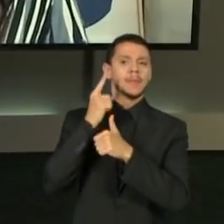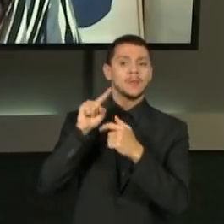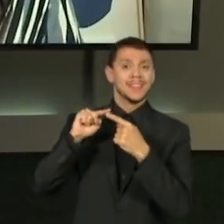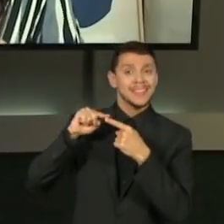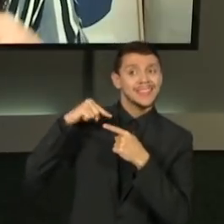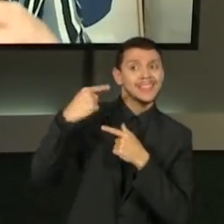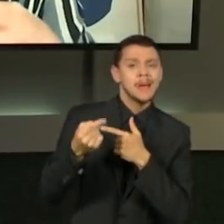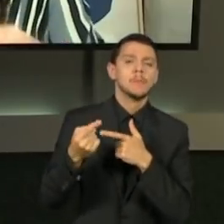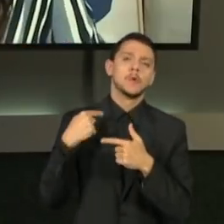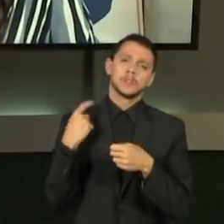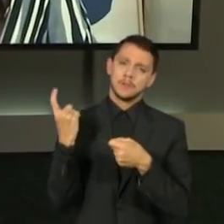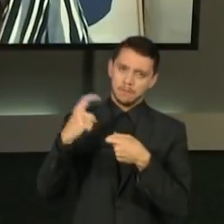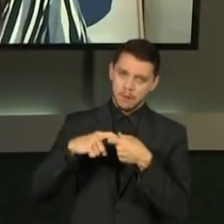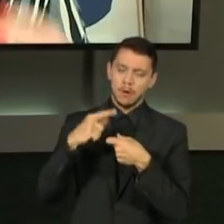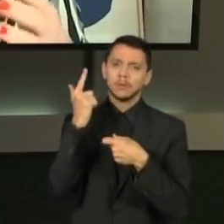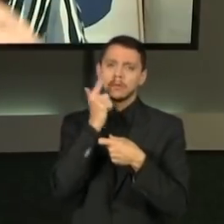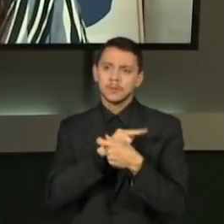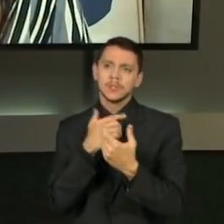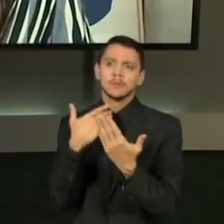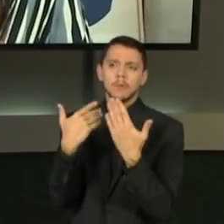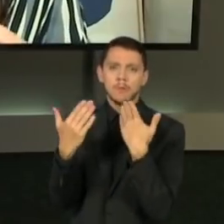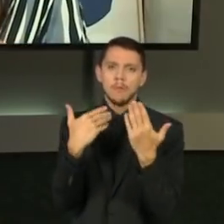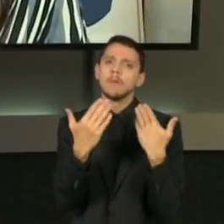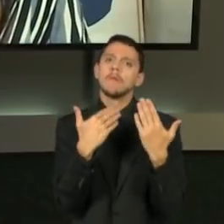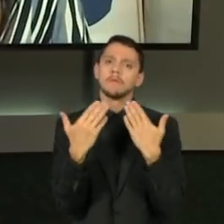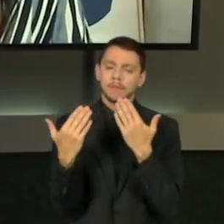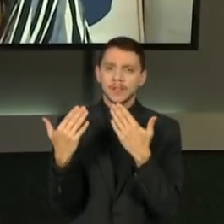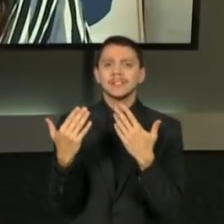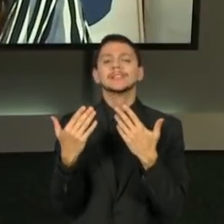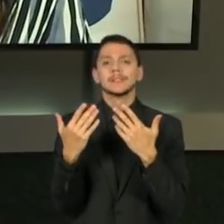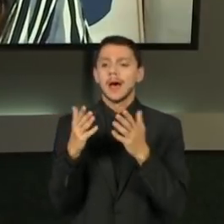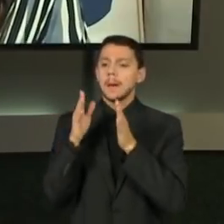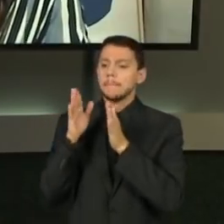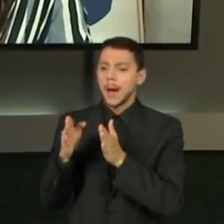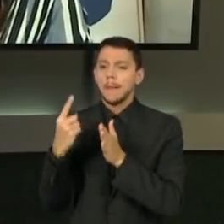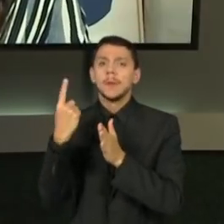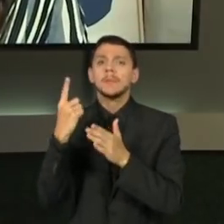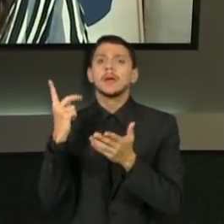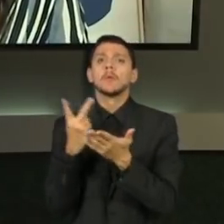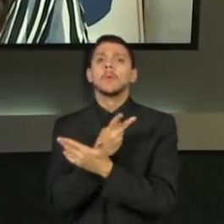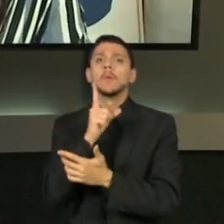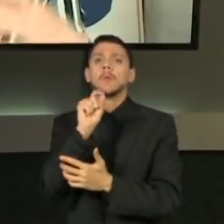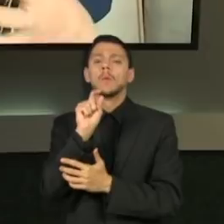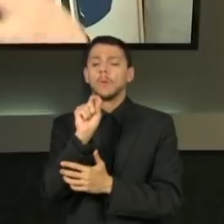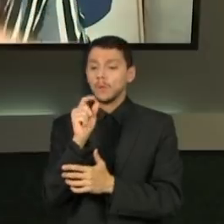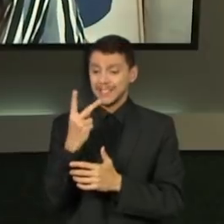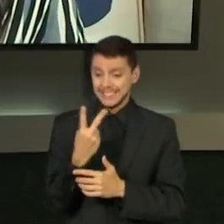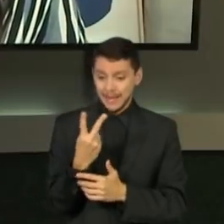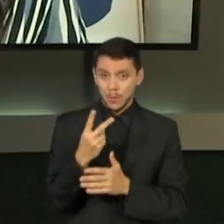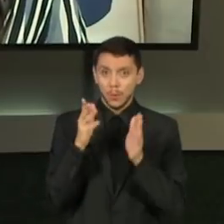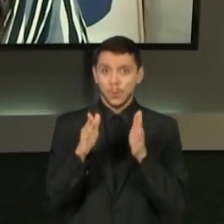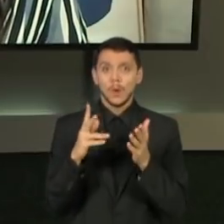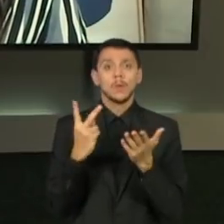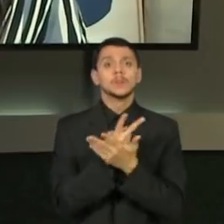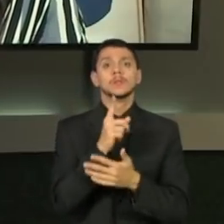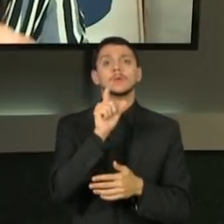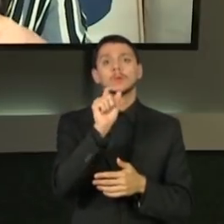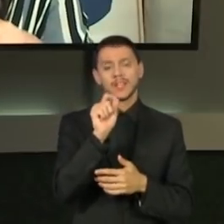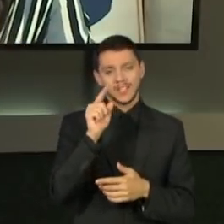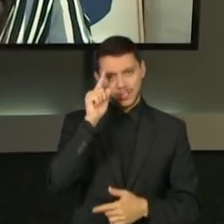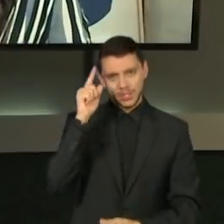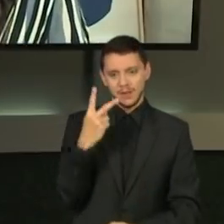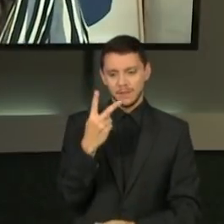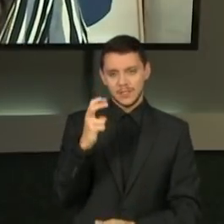reconstituir todos os momentos que culminaram naquele 25 de janeiro de